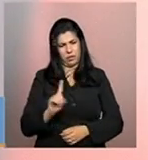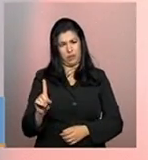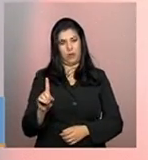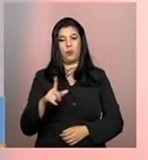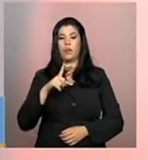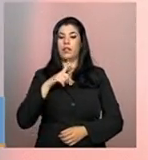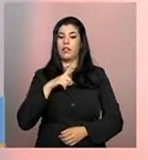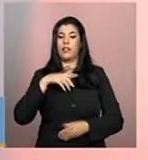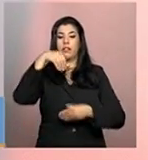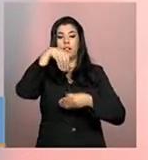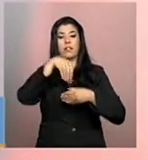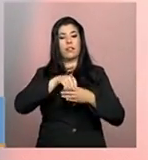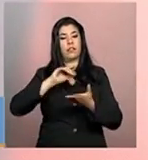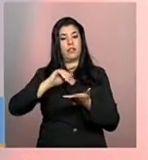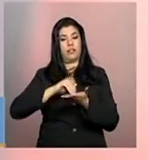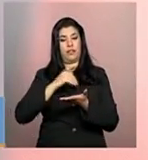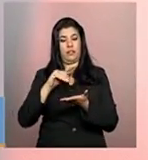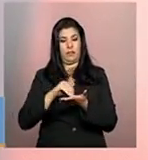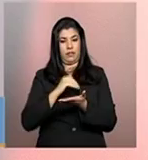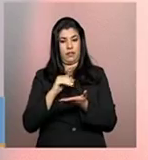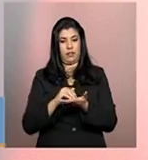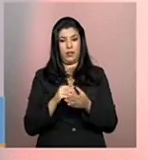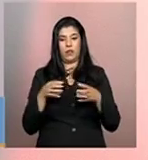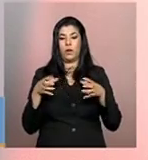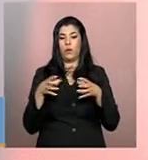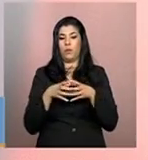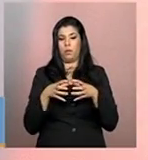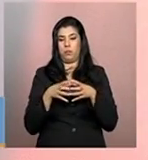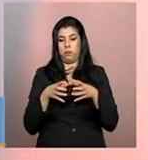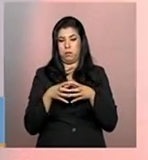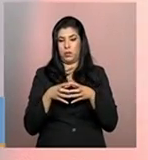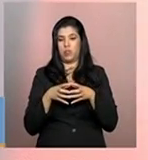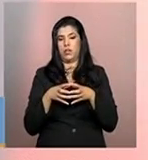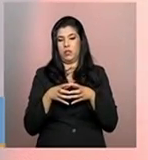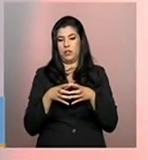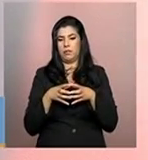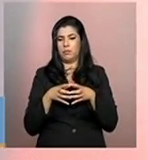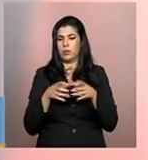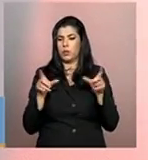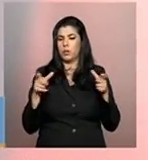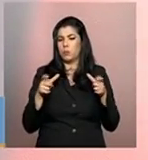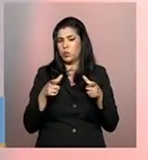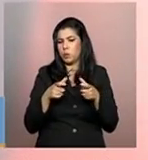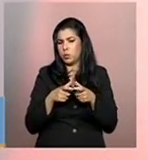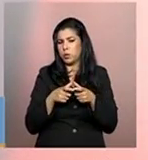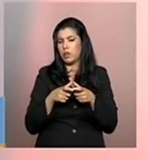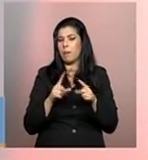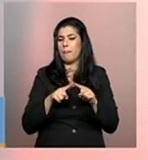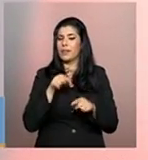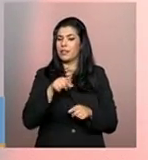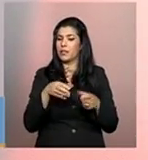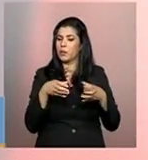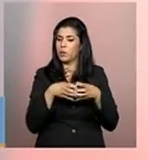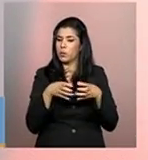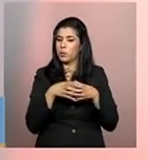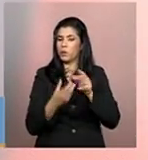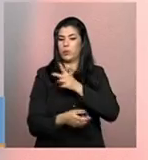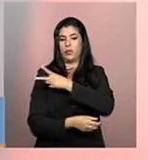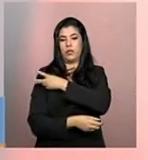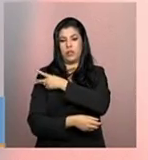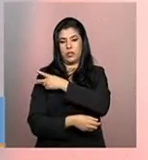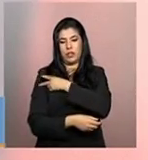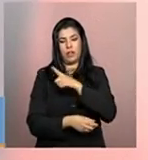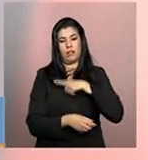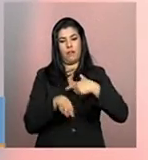existe dentro da Secretaria uma equipe, por menor que ela seja, mas cabe a esse grupo de técnicos de nível